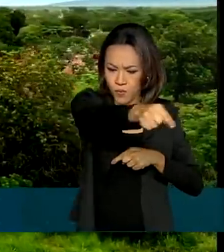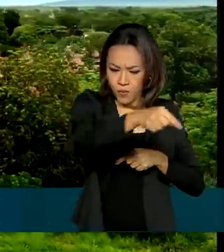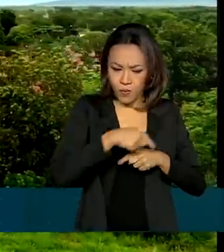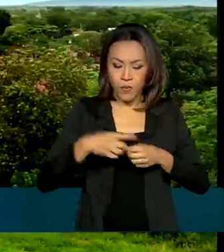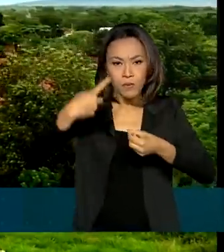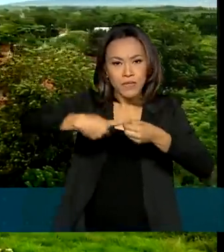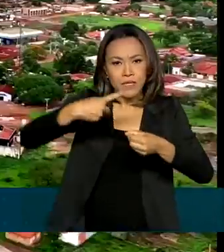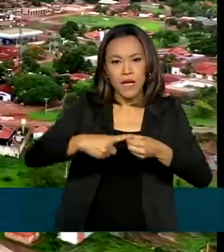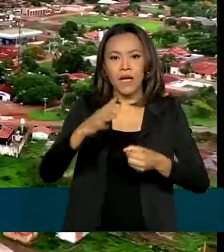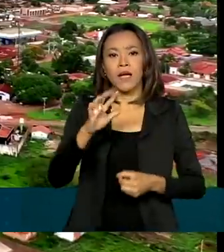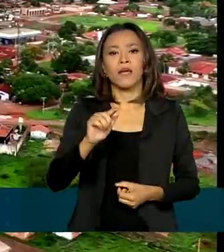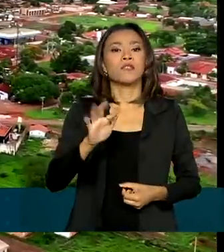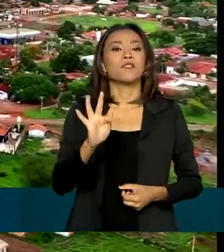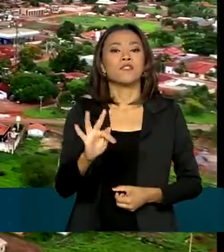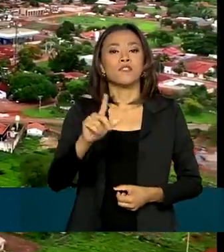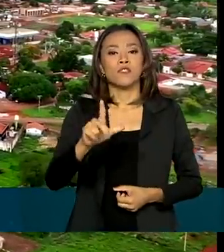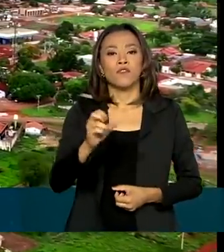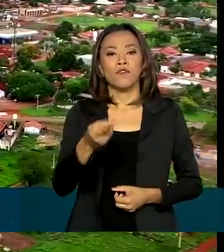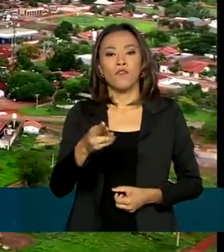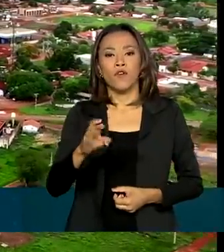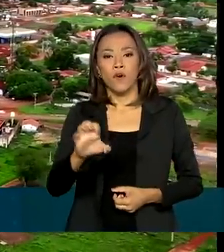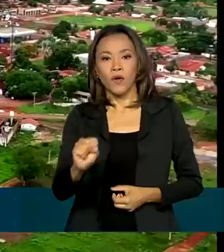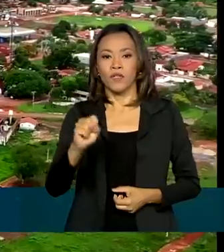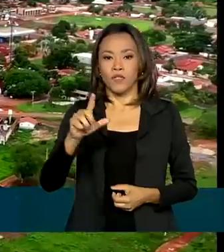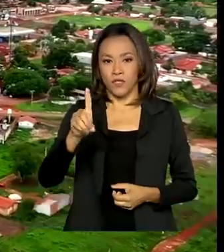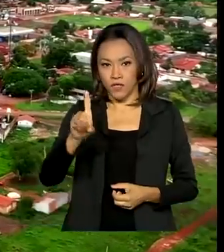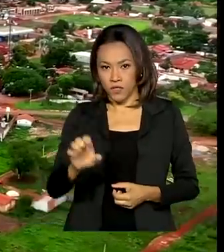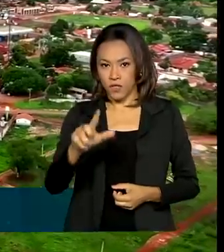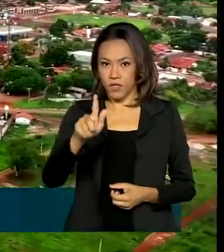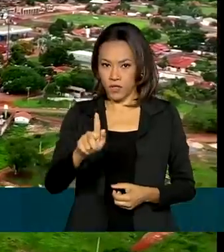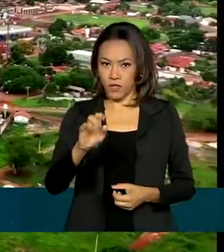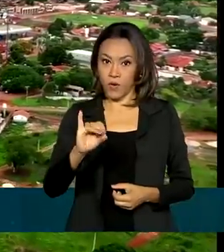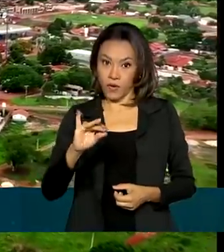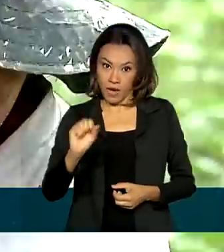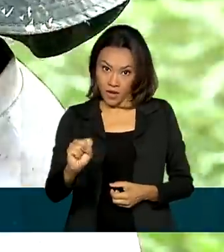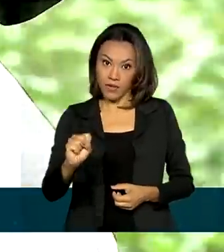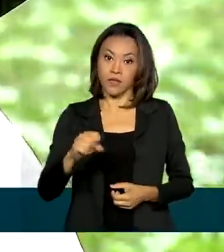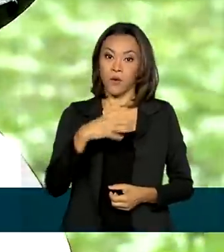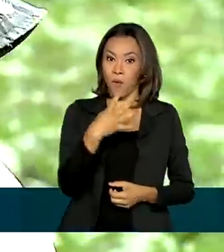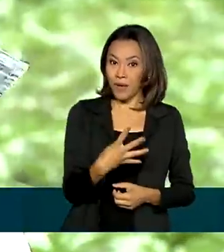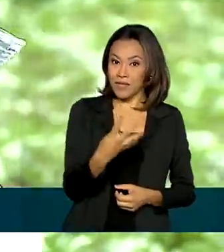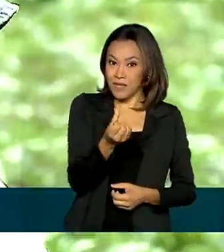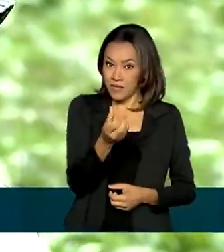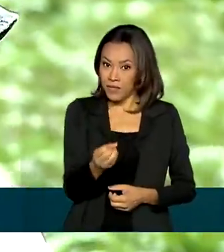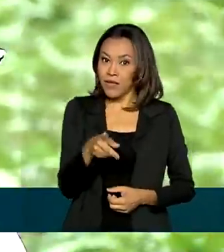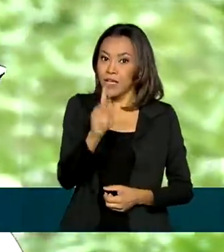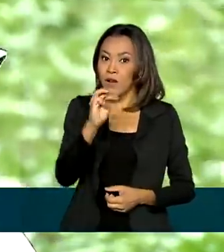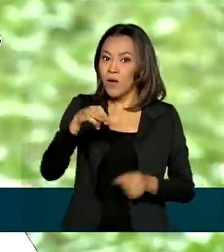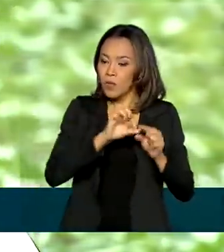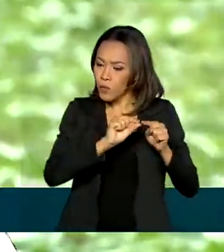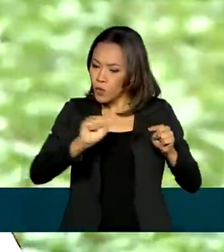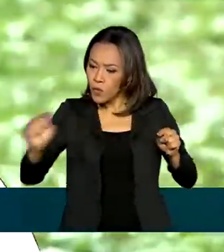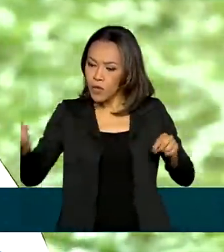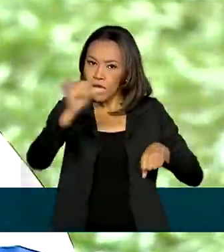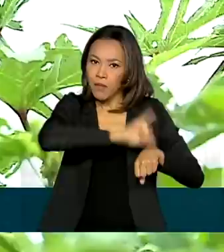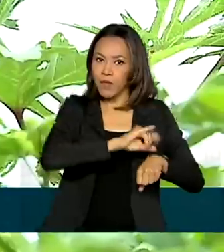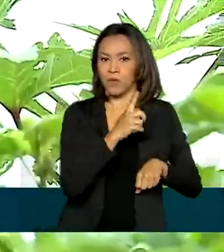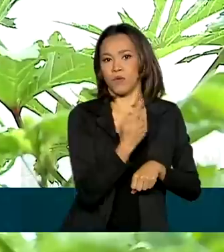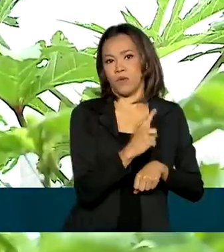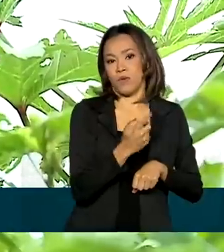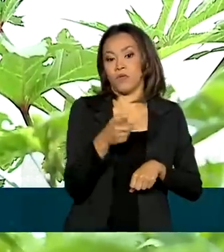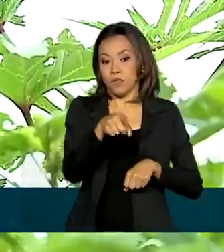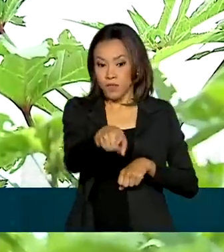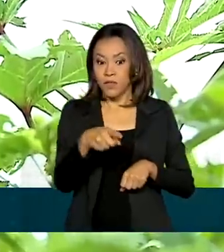Flores de Goiás, município a 470 quilômetros de Goiânia, o seu José planta quiabo, machixe, feijão